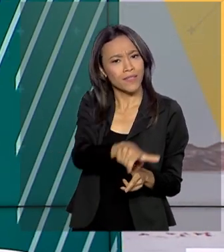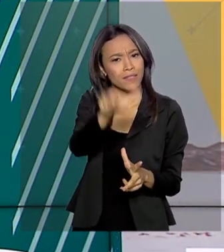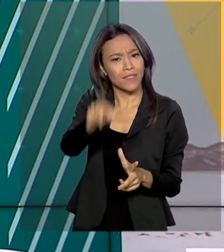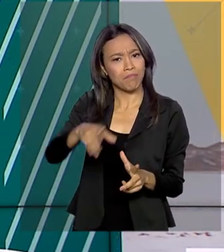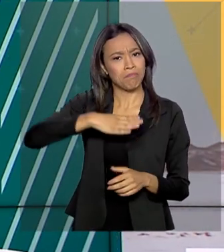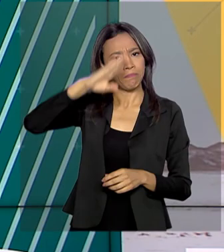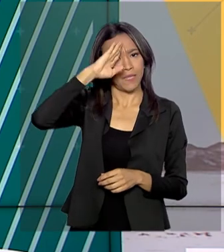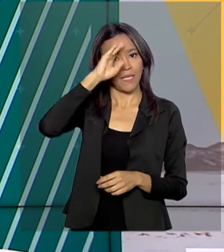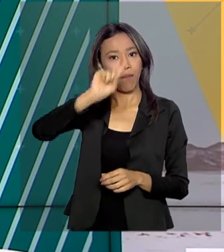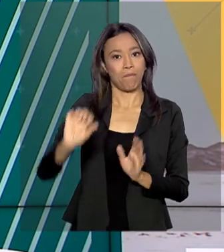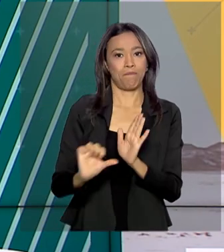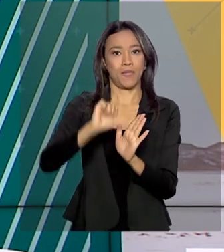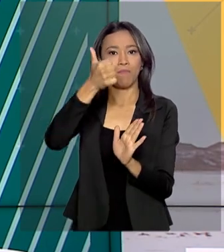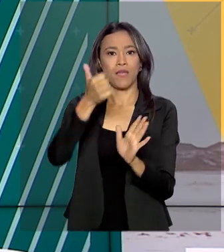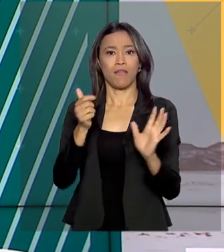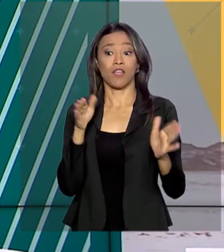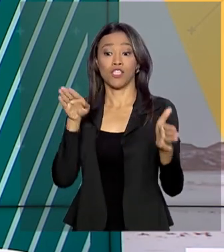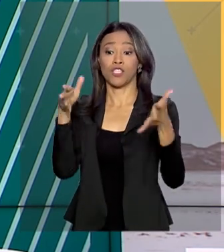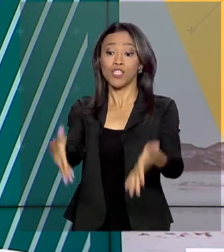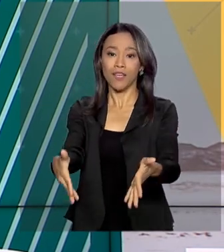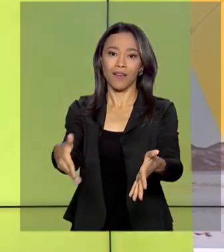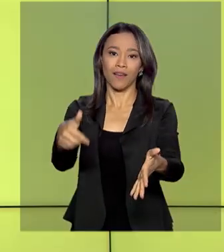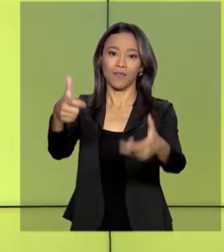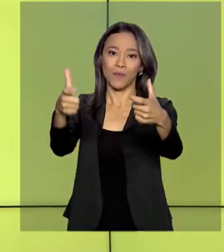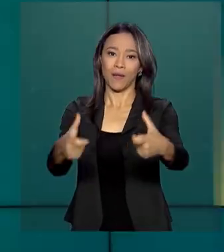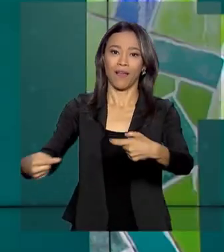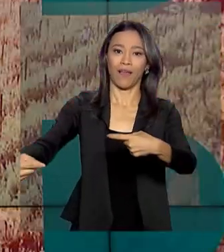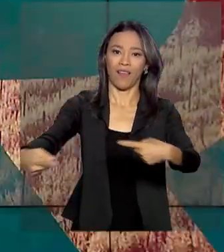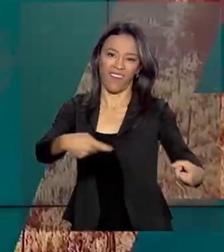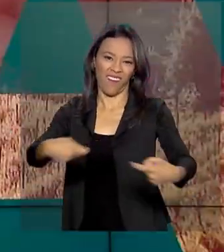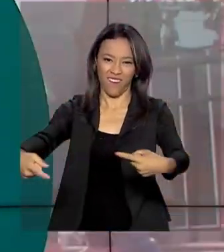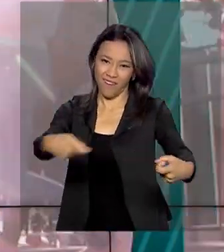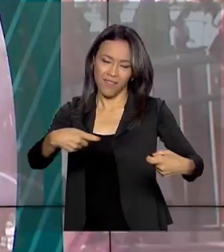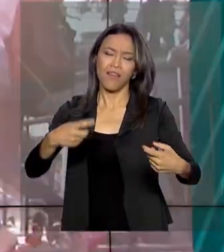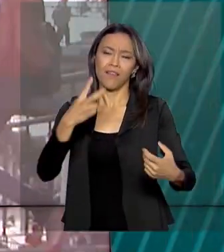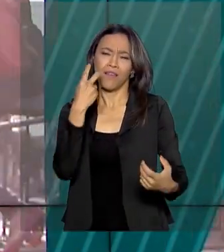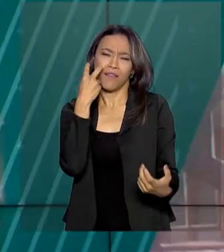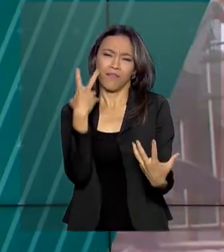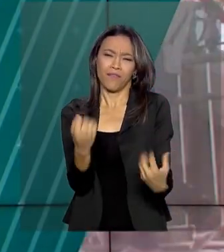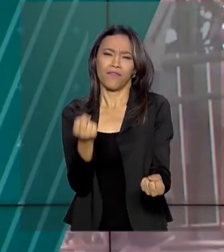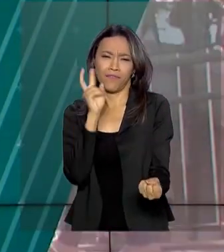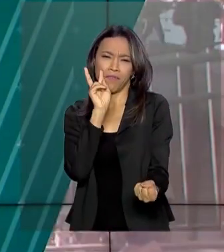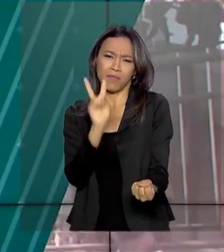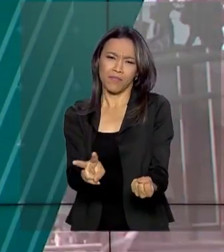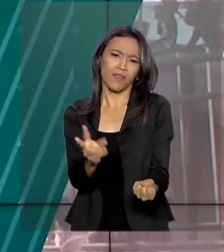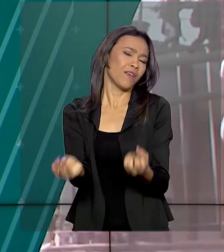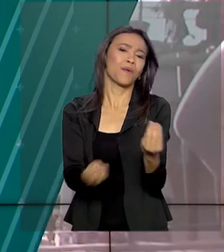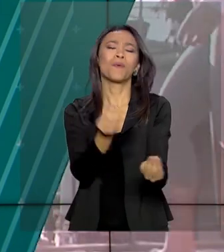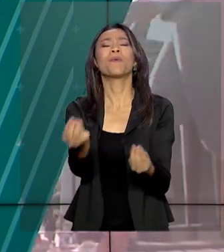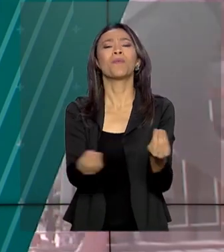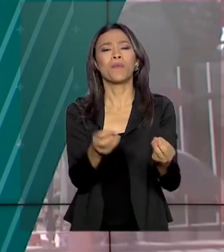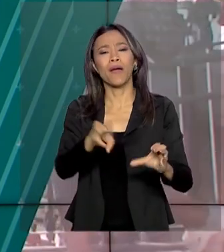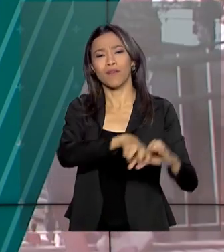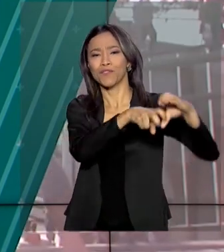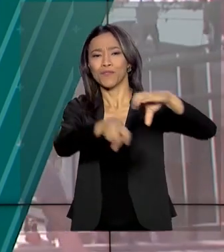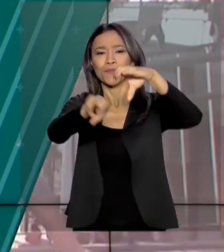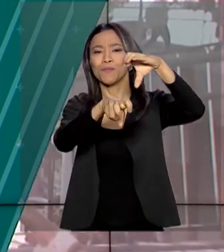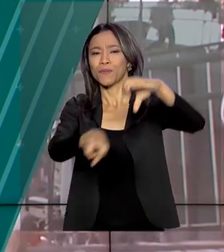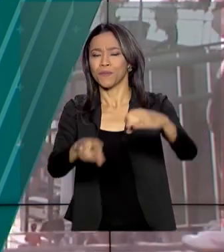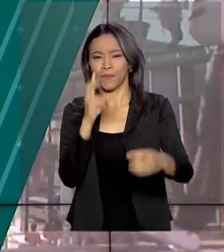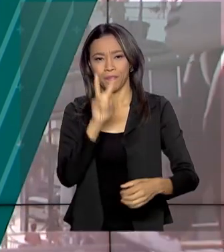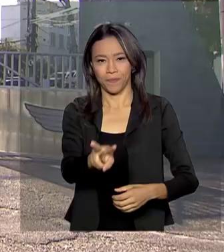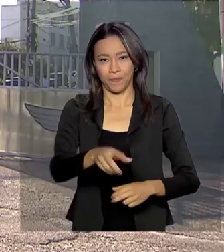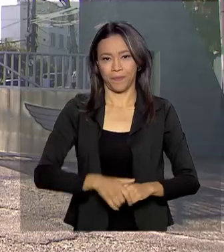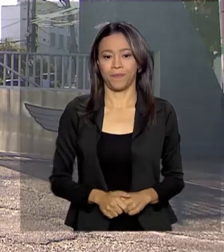são os primeiros a chegar em locais de combate. A gente vai conhecer agora na casa deles o Ninho das Águias. Dá só uma olhada.